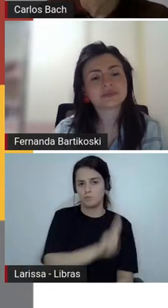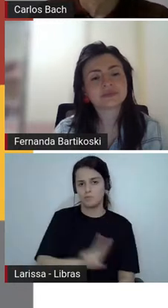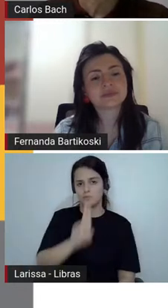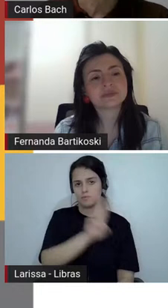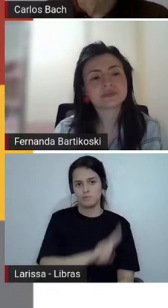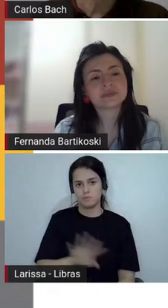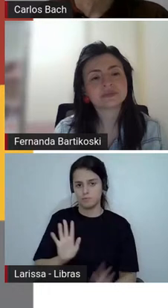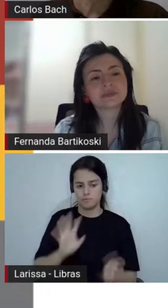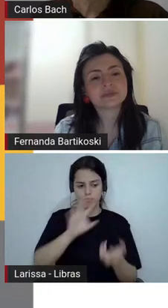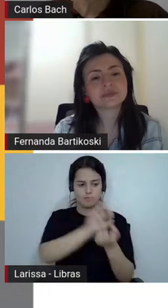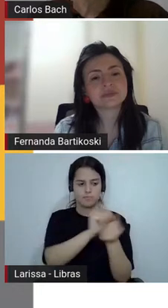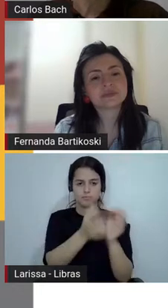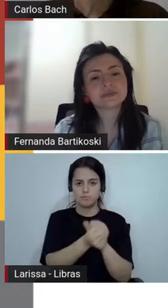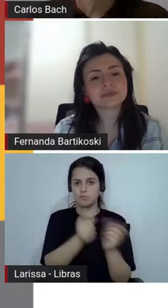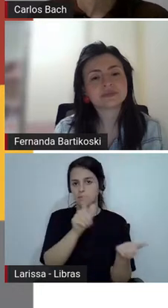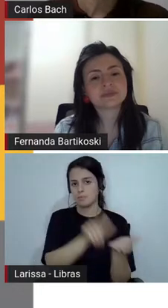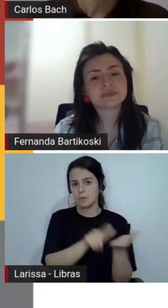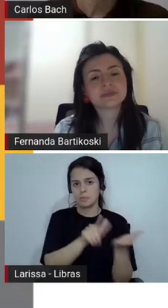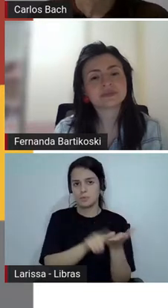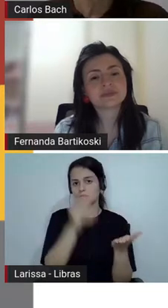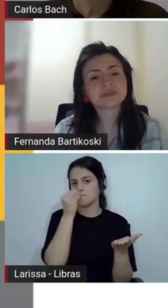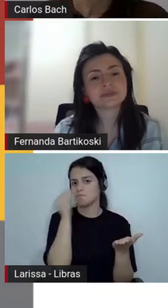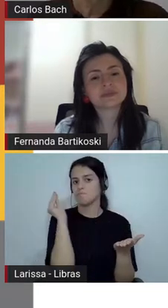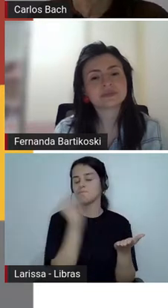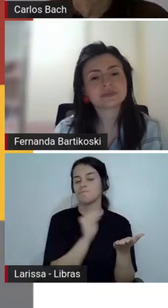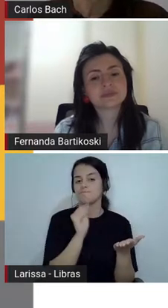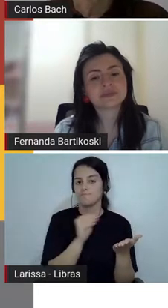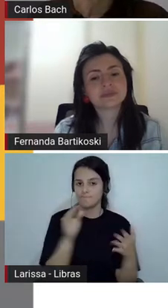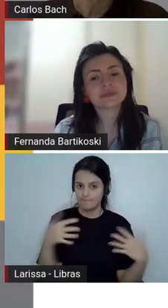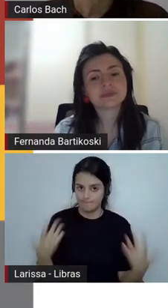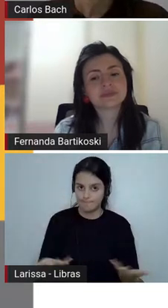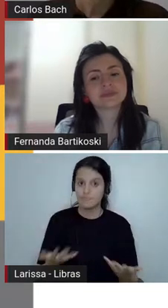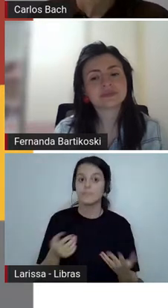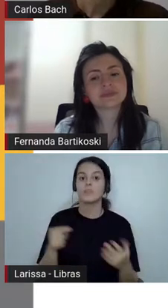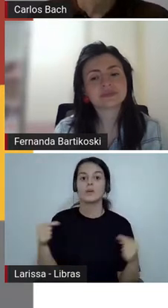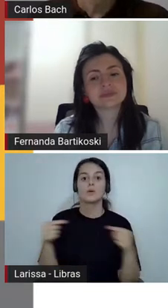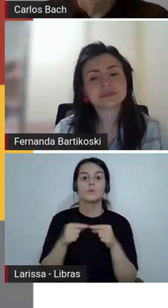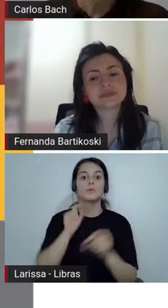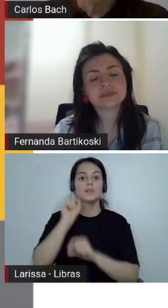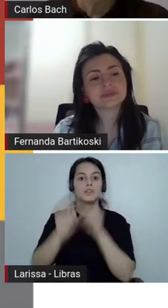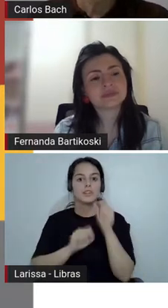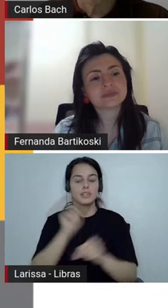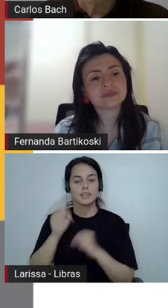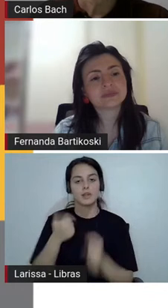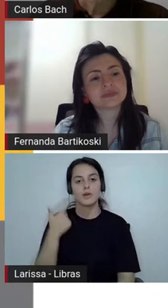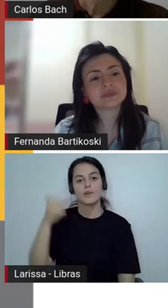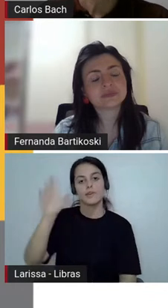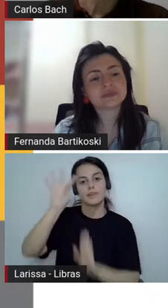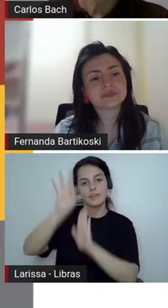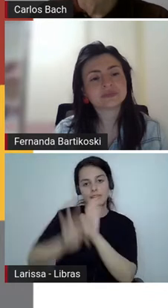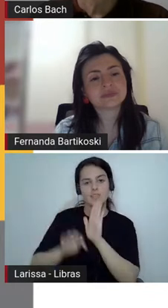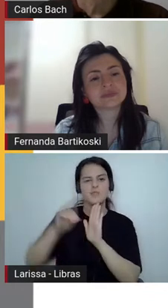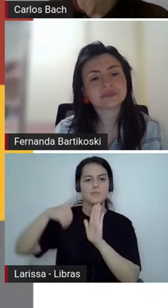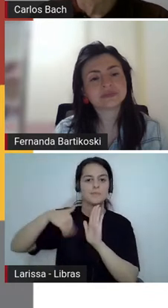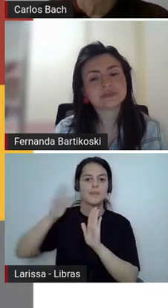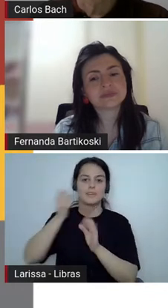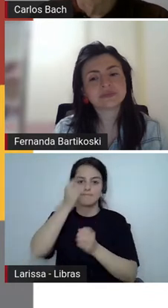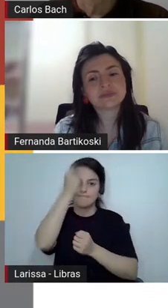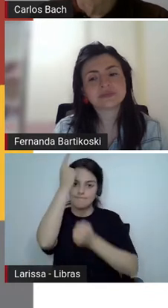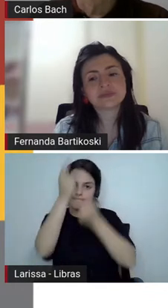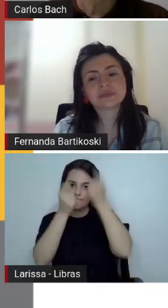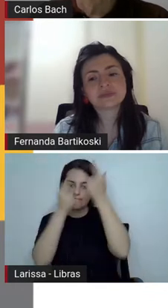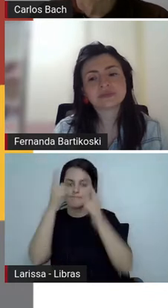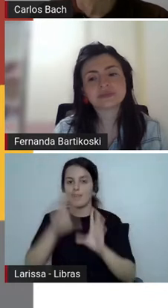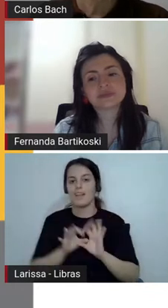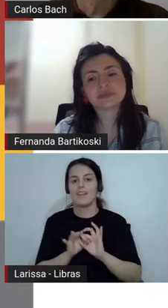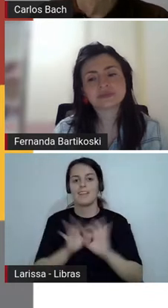liberdade, o que é essa radical liberdade, essa ficcionalidade também, né, segundo o crítico, a crônica já não tem